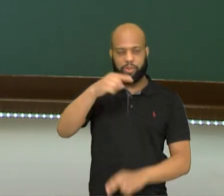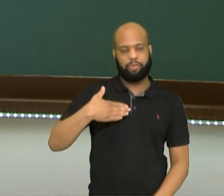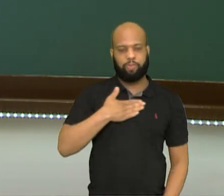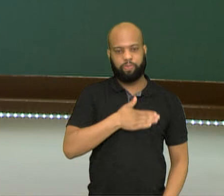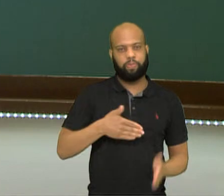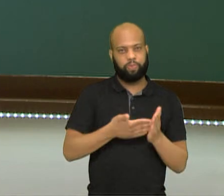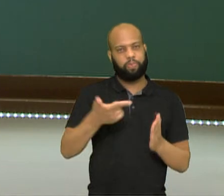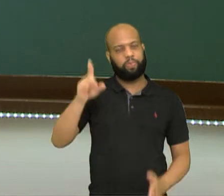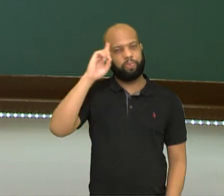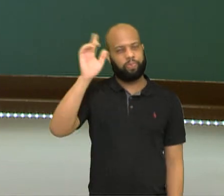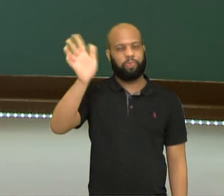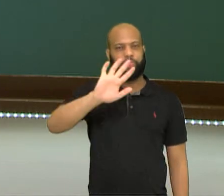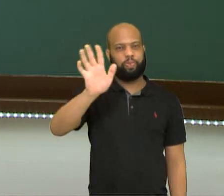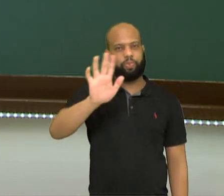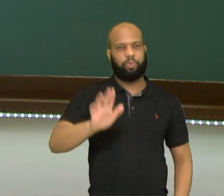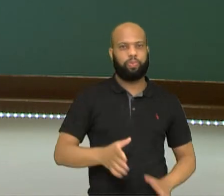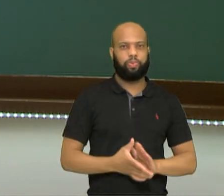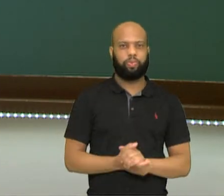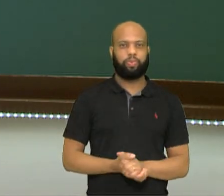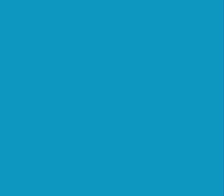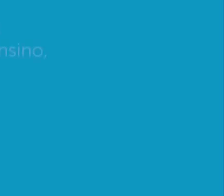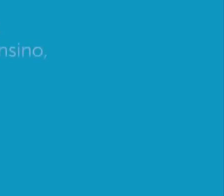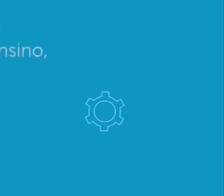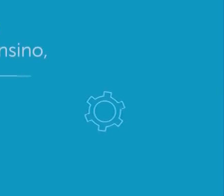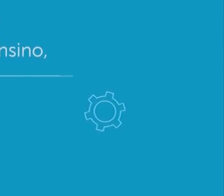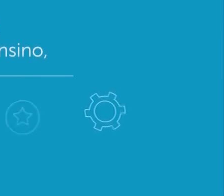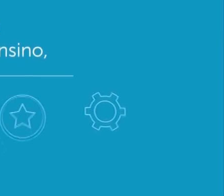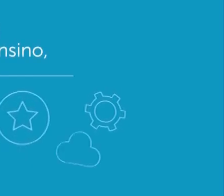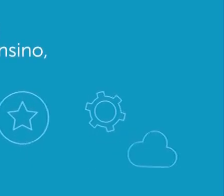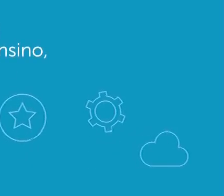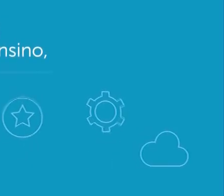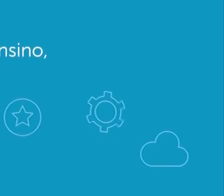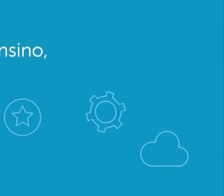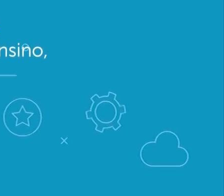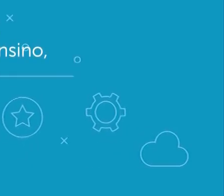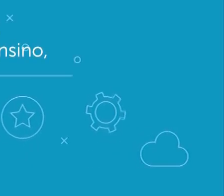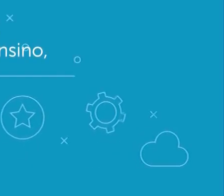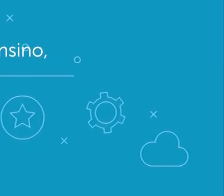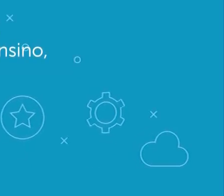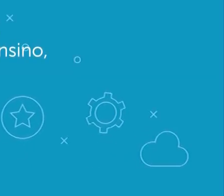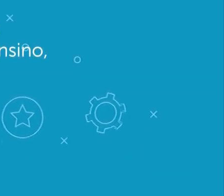breve. Transcrição e Quintena